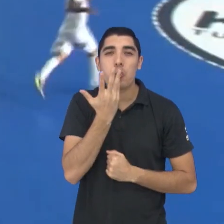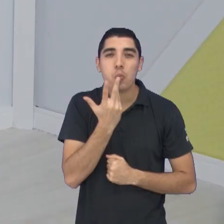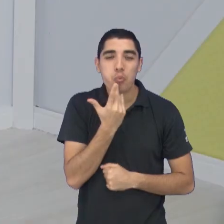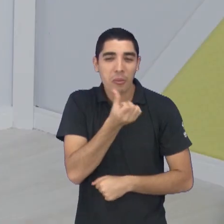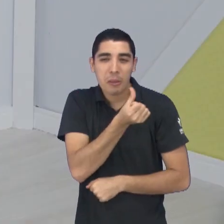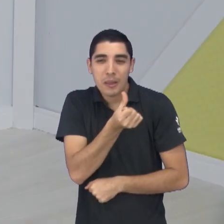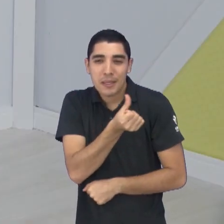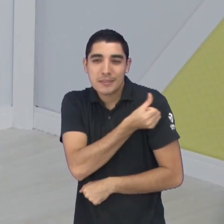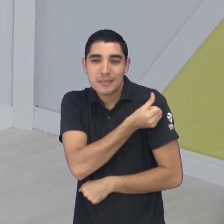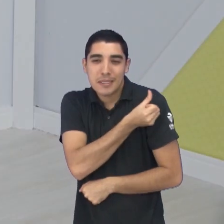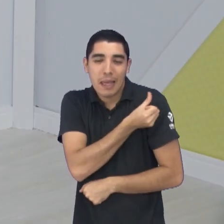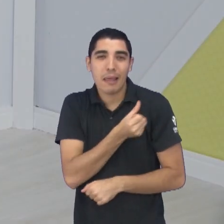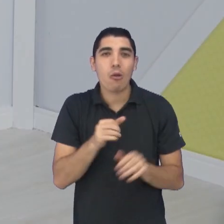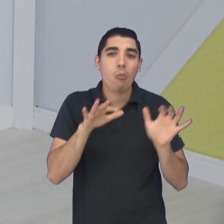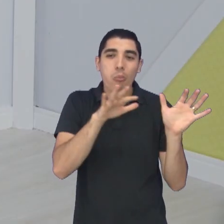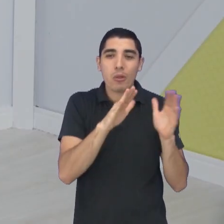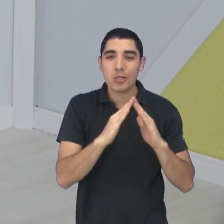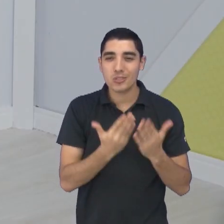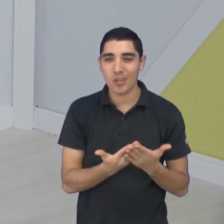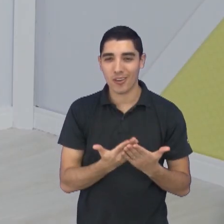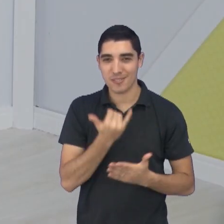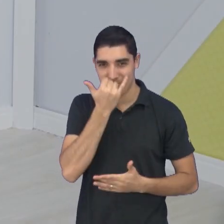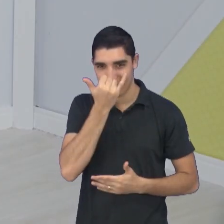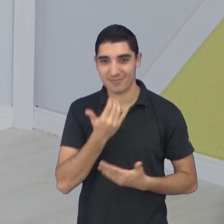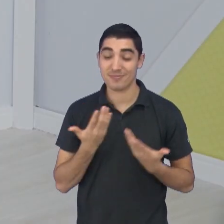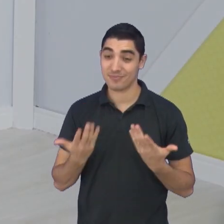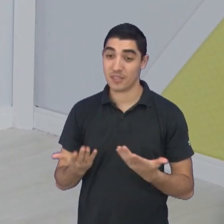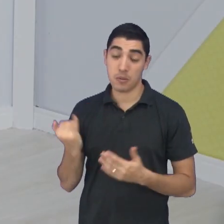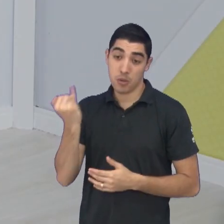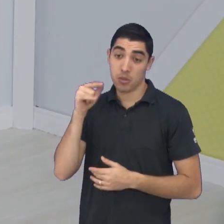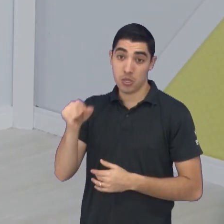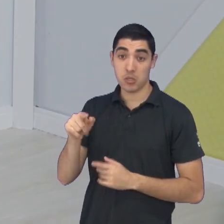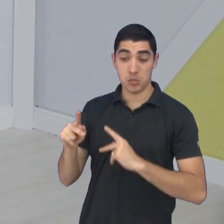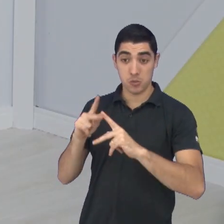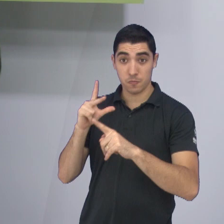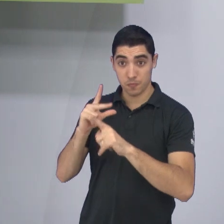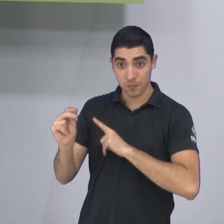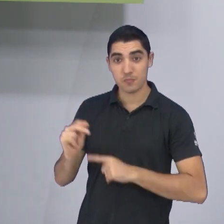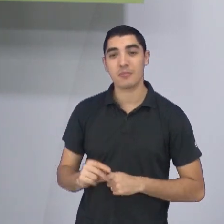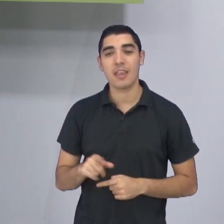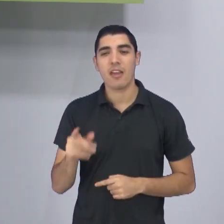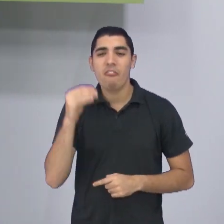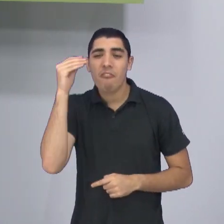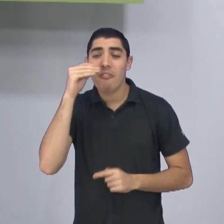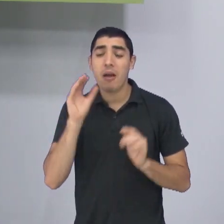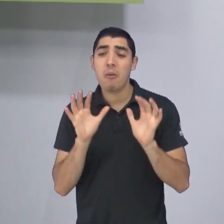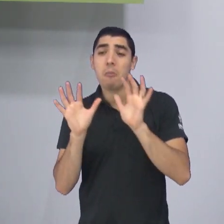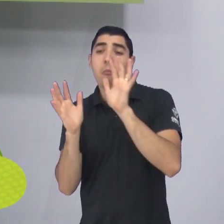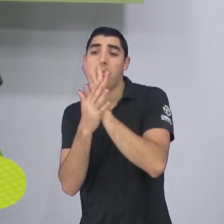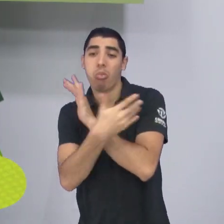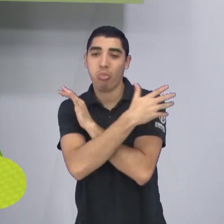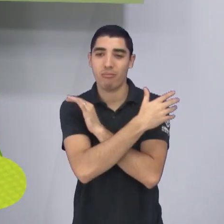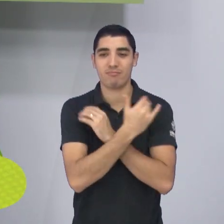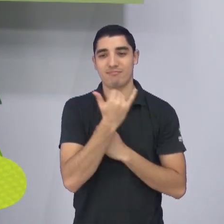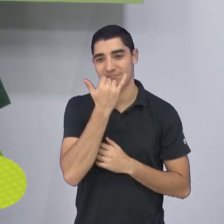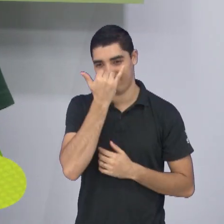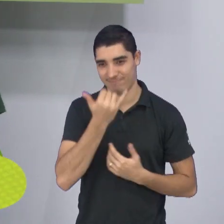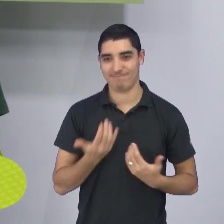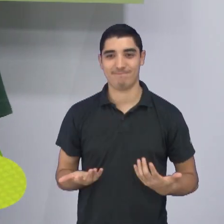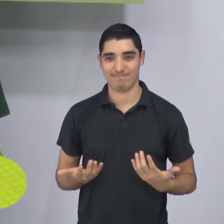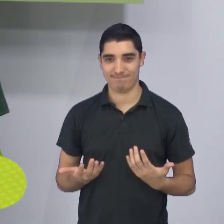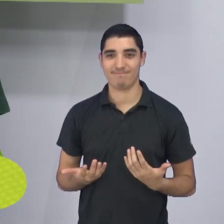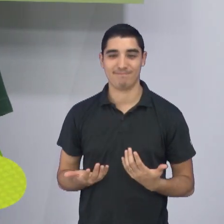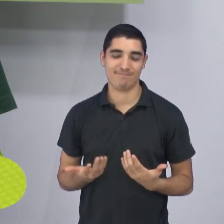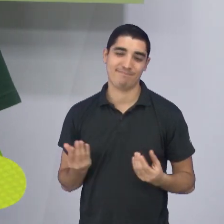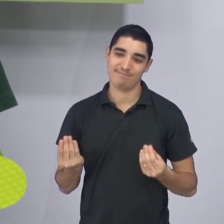no prédio. Goleirinho foi mal ali. 2x1. o interessa, o São José venceu, Brunão. Foi com a mãozinha fraca, ele foi espalmar. A bola bateu, voltou para trás. todinho.